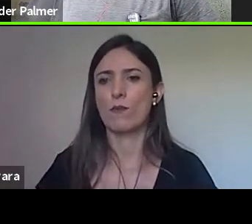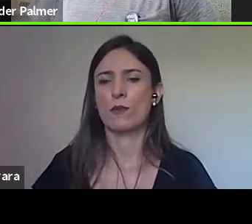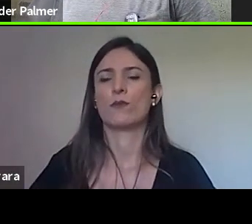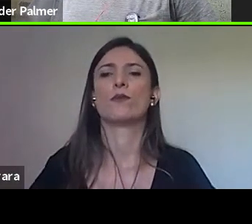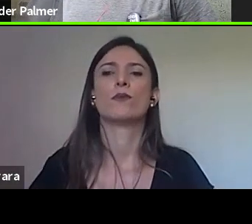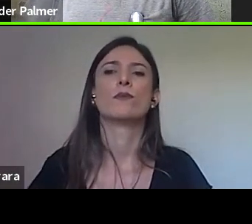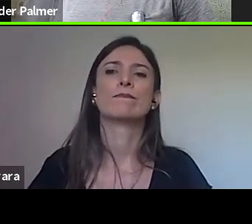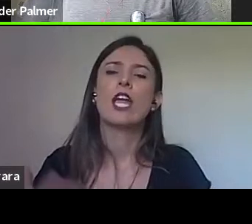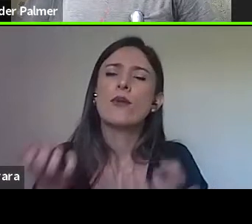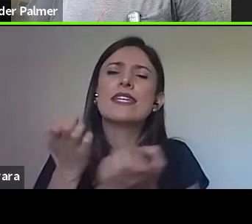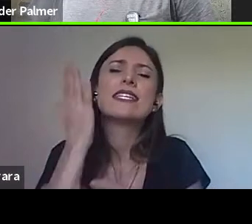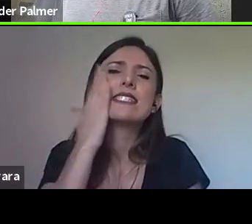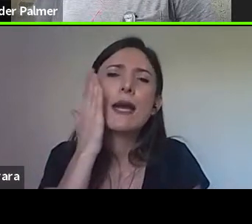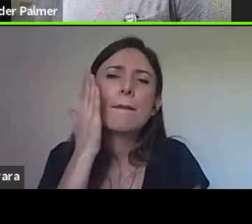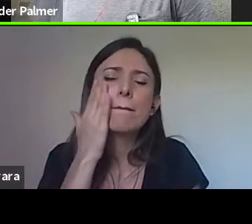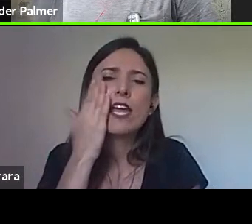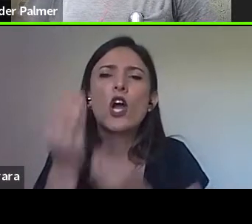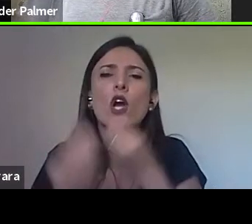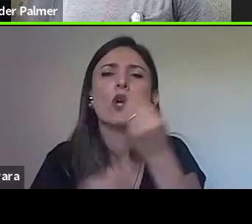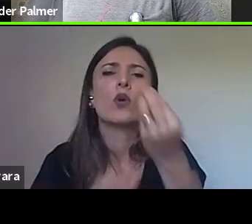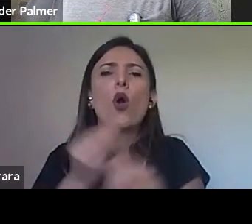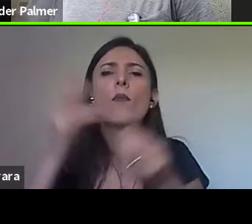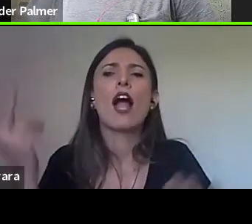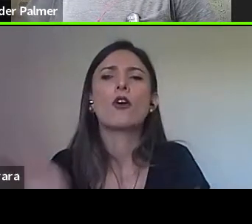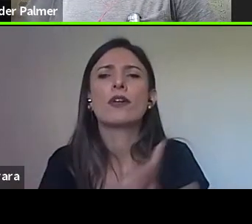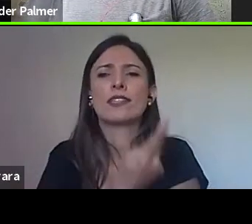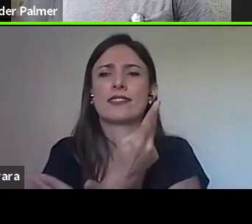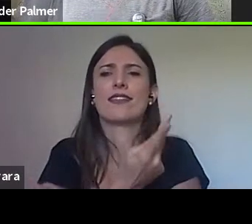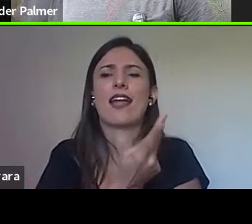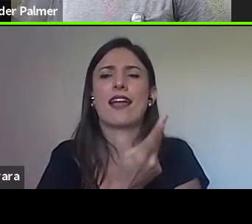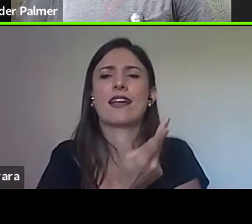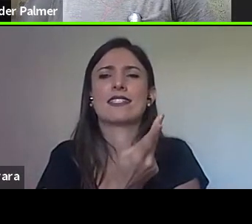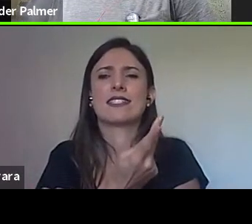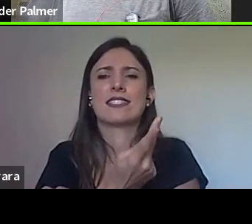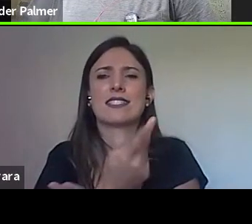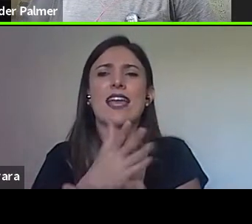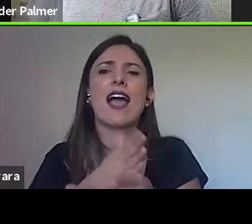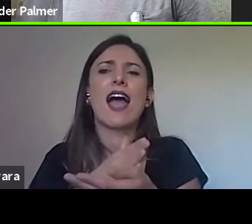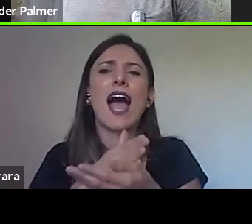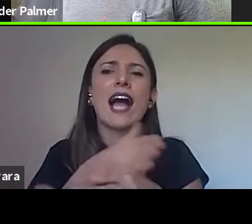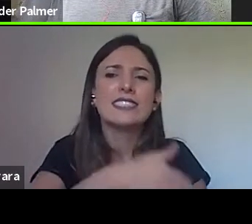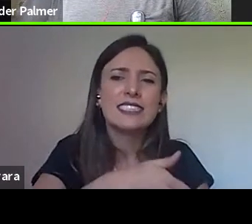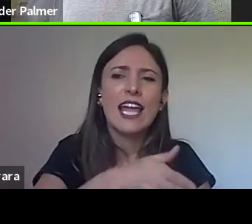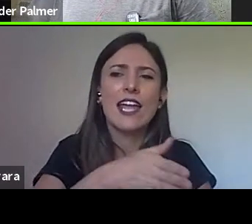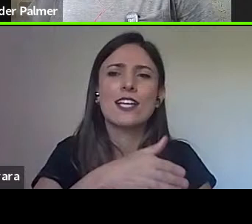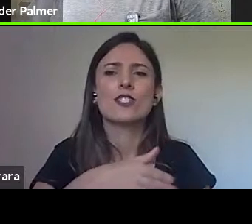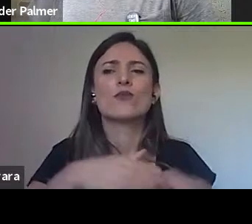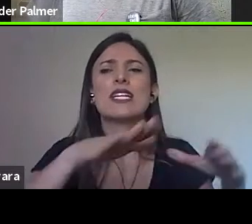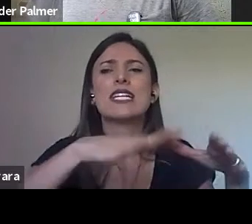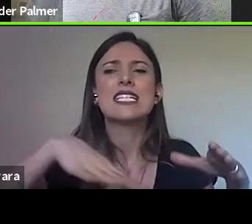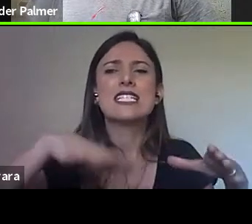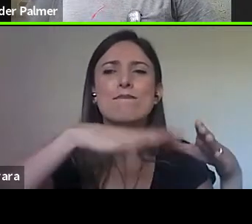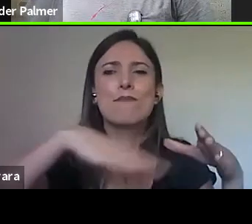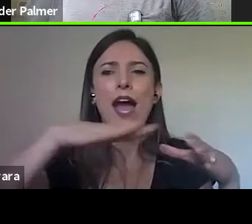eu queria saber como se dá o acesso nessa questão geográfica dos espaços de ensino, porque